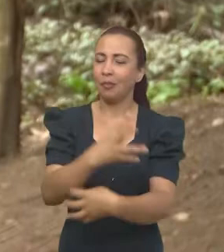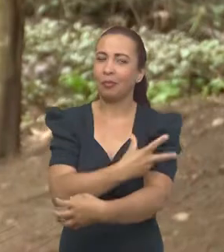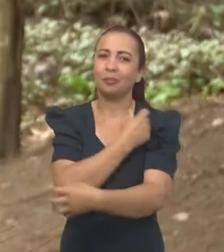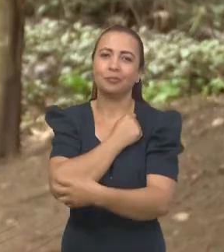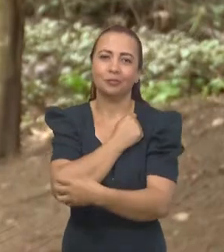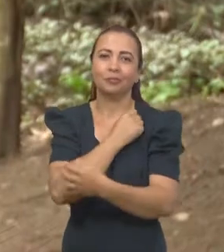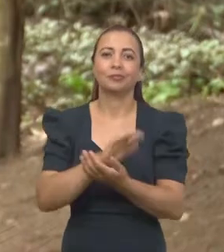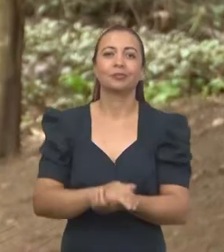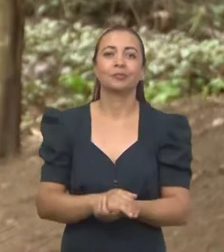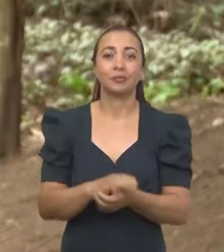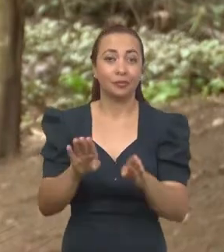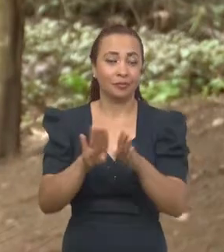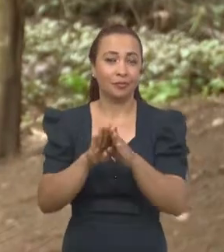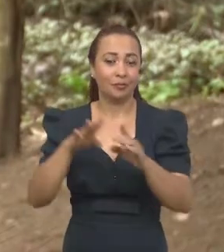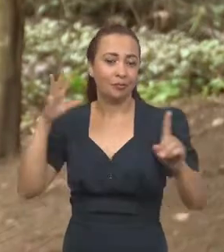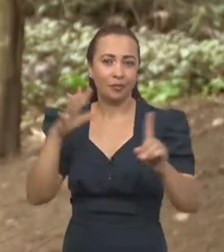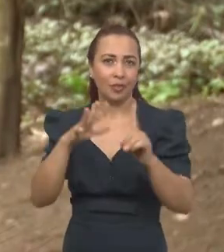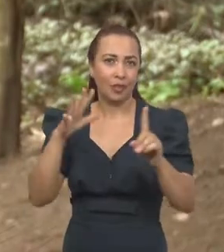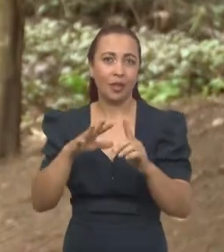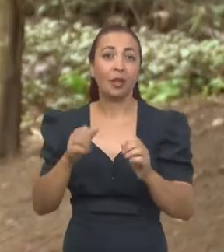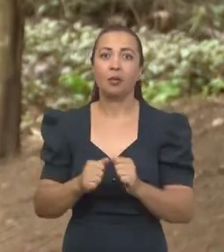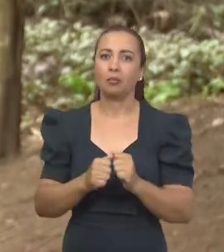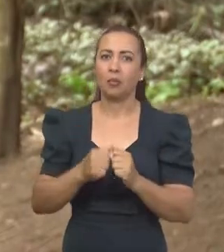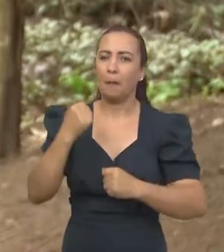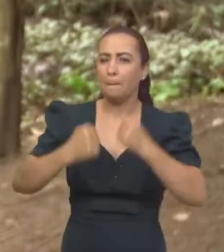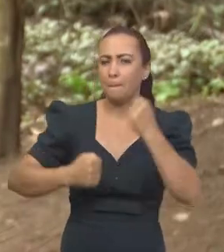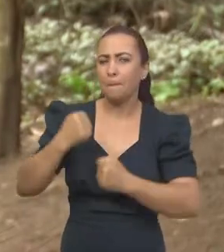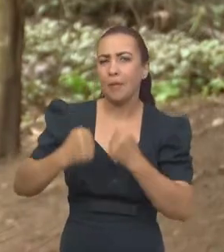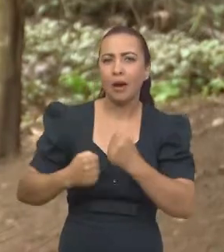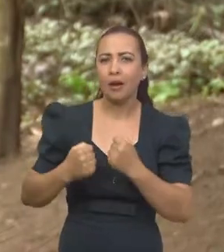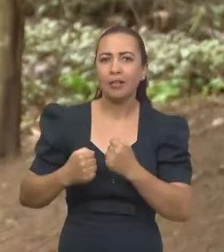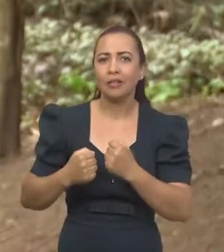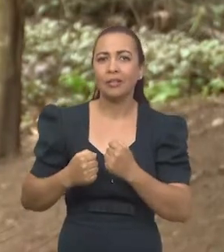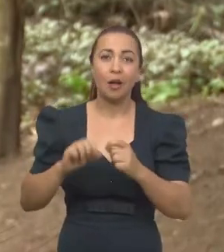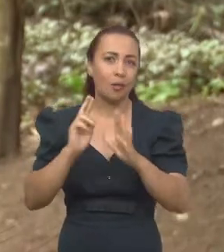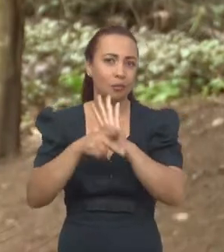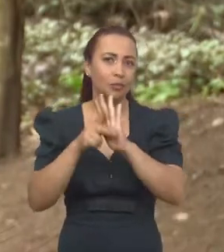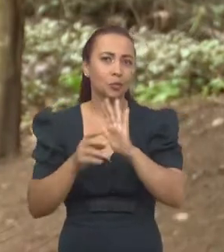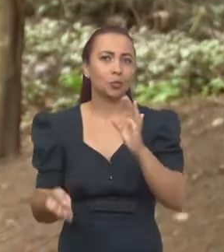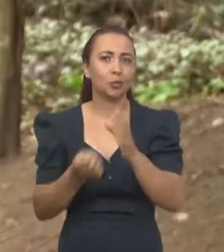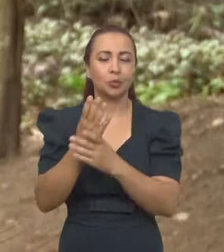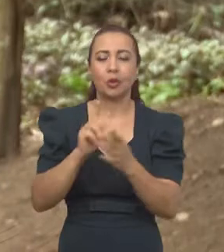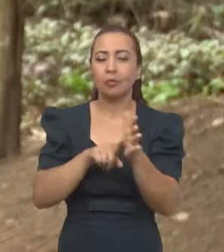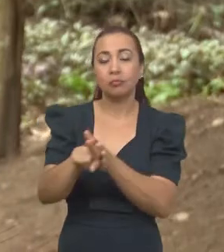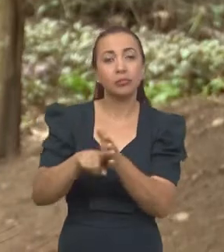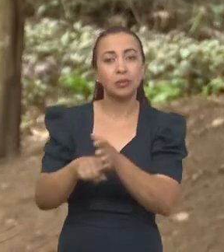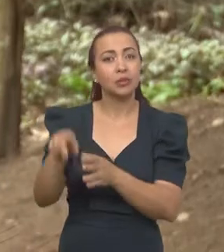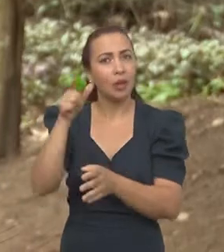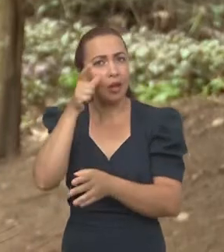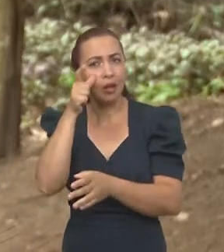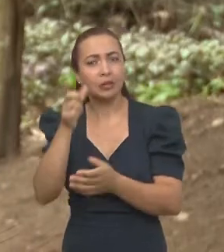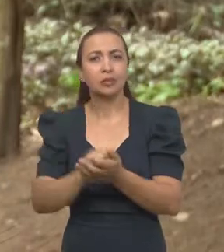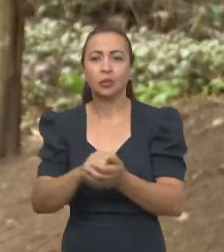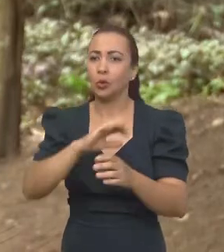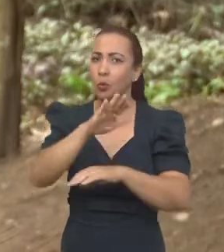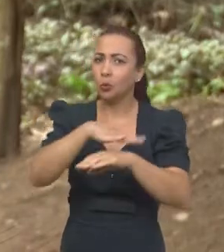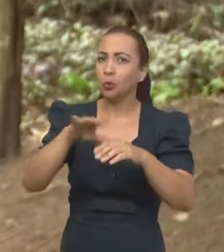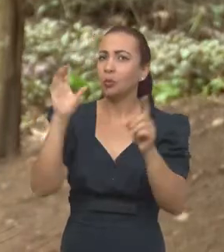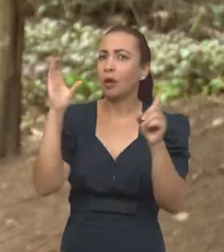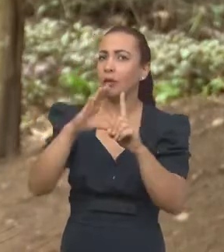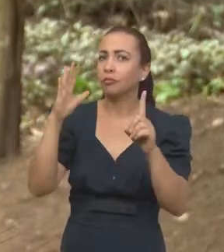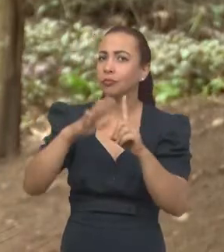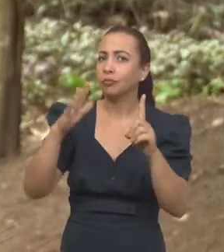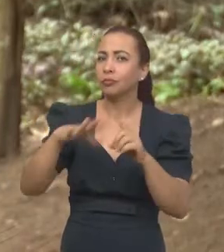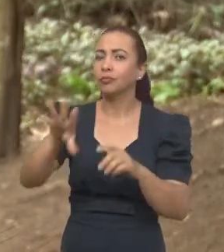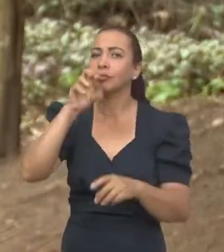emocionais. Além de incentivo à participação em provas de corrida, o projeto deu origem a uma pesquisa interessante sobre a influência